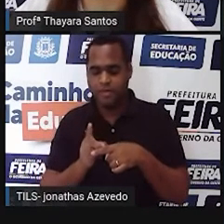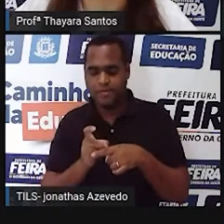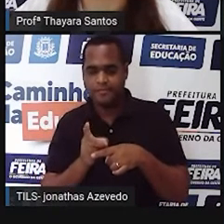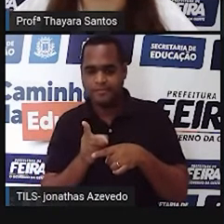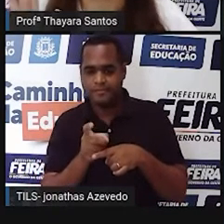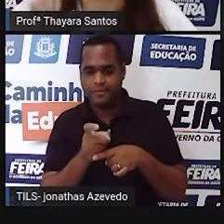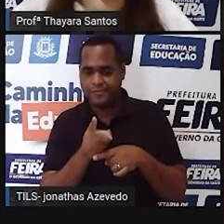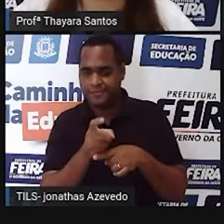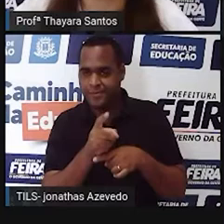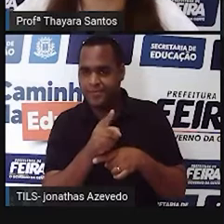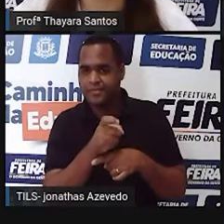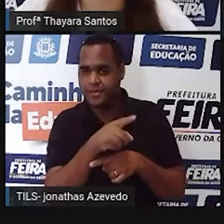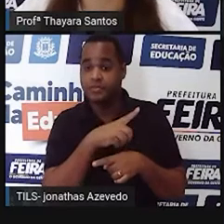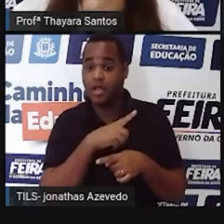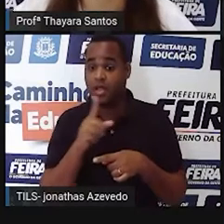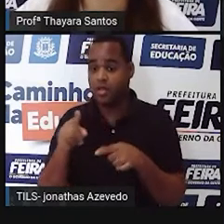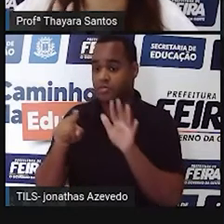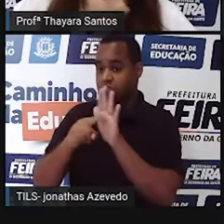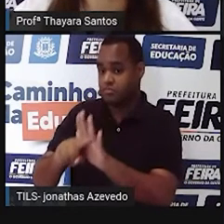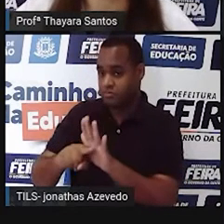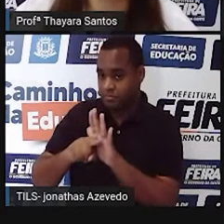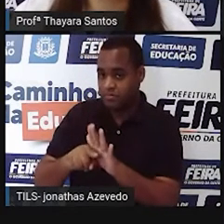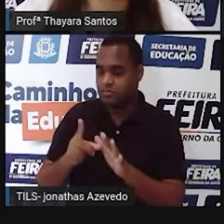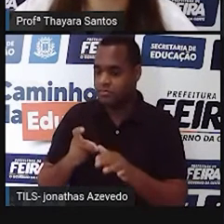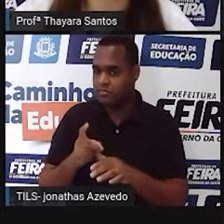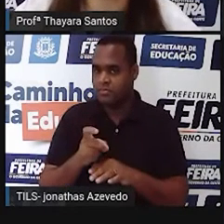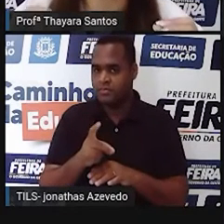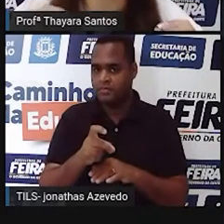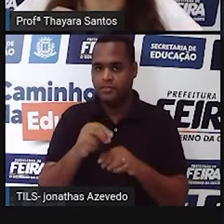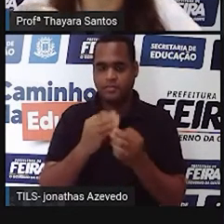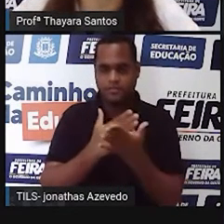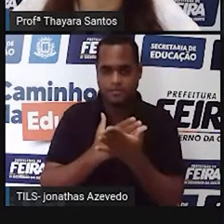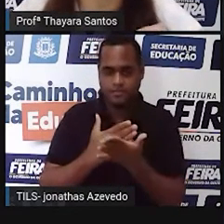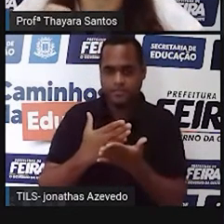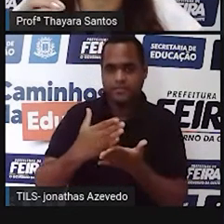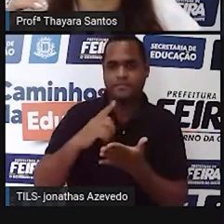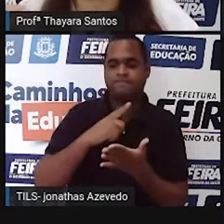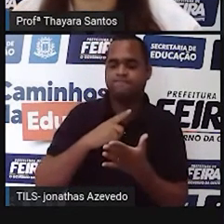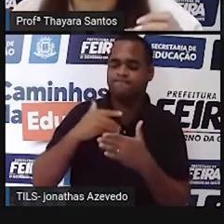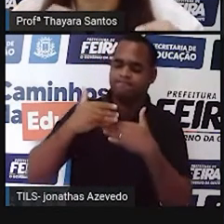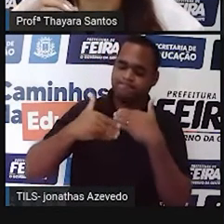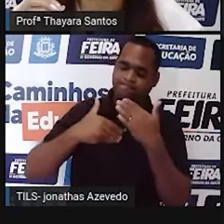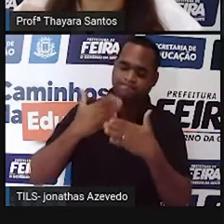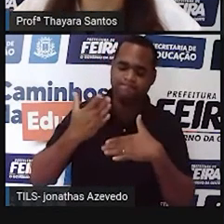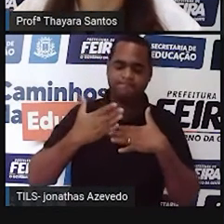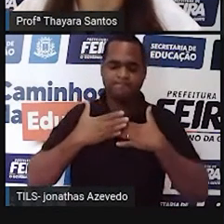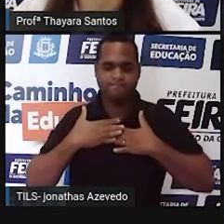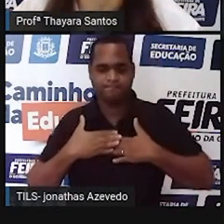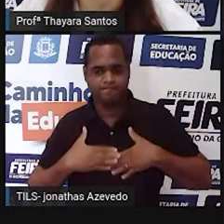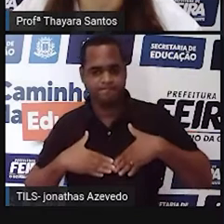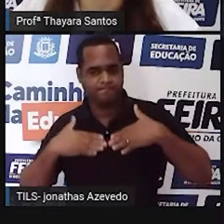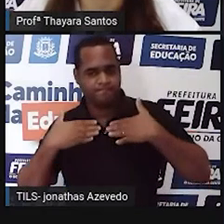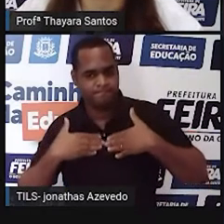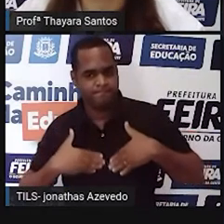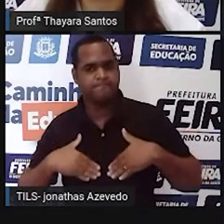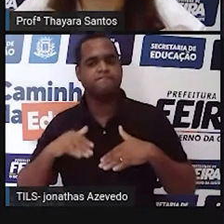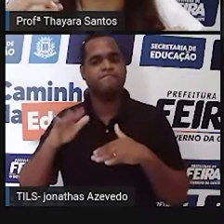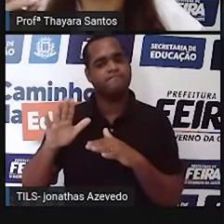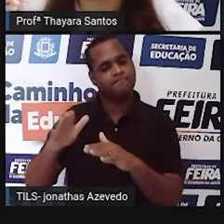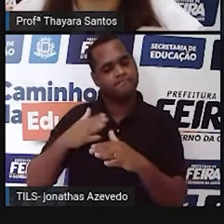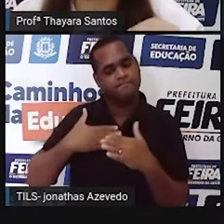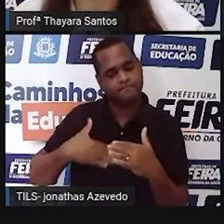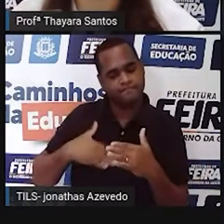locomoção. E ela é desenvolvida lá no epidídimo. Então, é tempo de maturação. Ele fica ali um tempinho nesse epidídimo